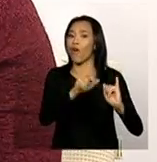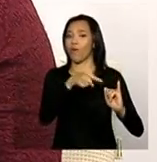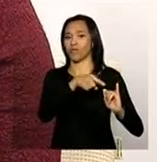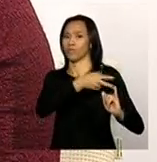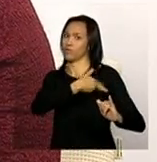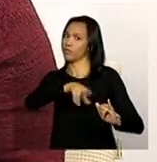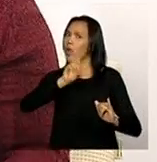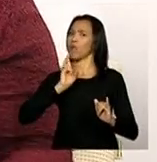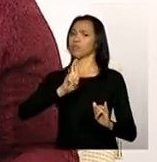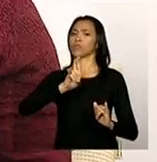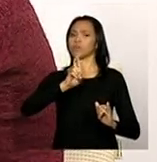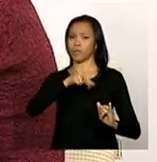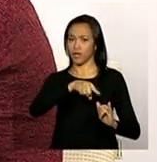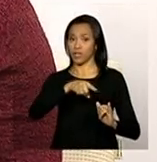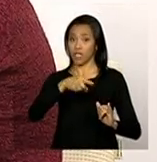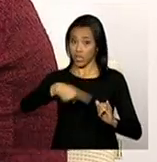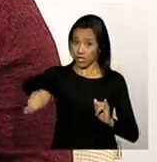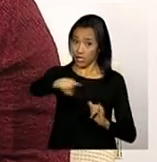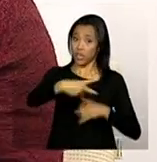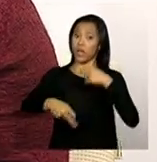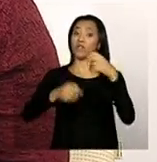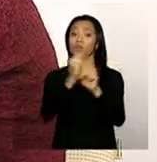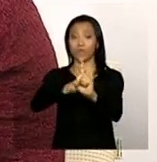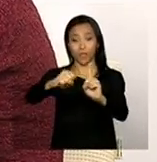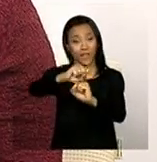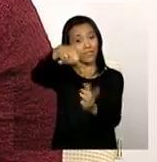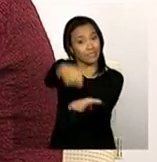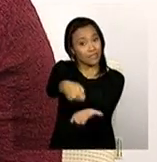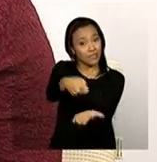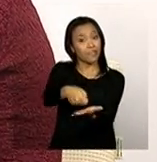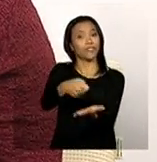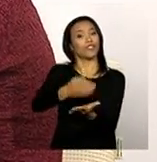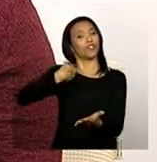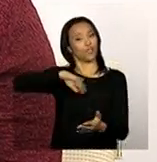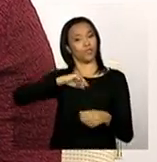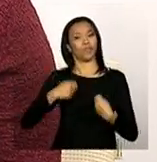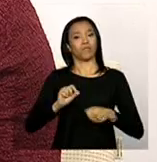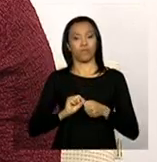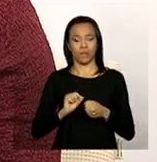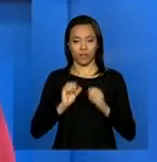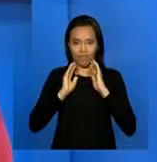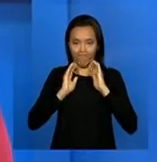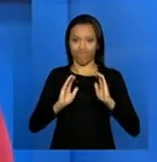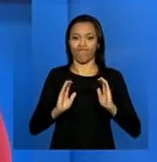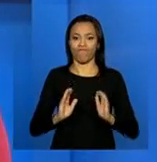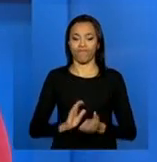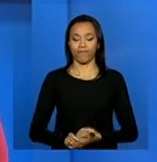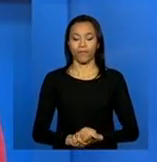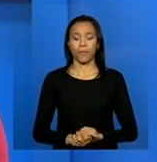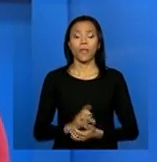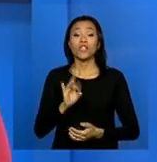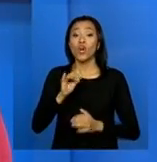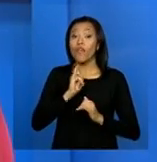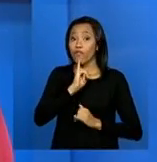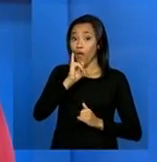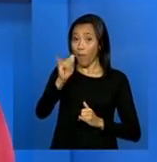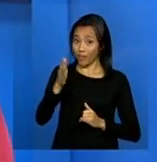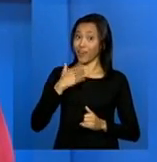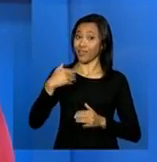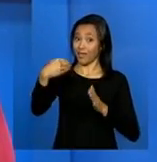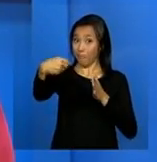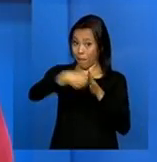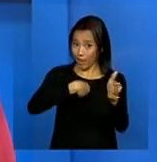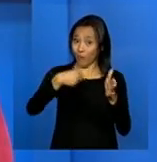responsabilidade que a sociedade brasileira exige que nós o façamos. Simone, só quero te informar que já tem perguntas